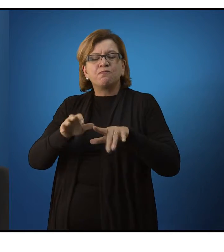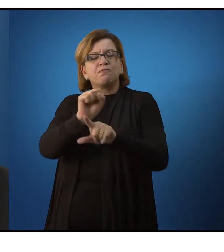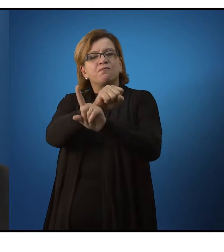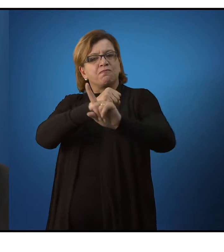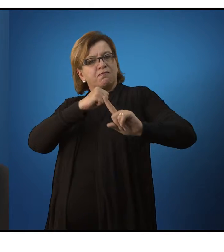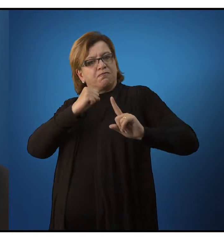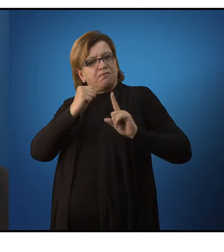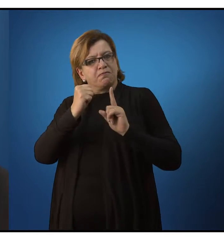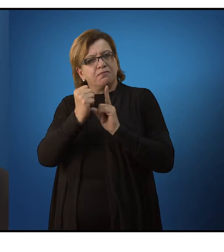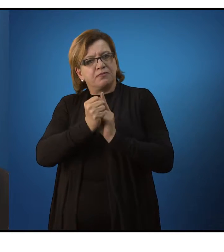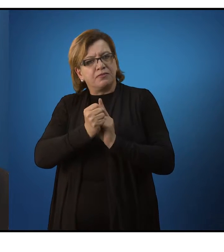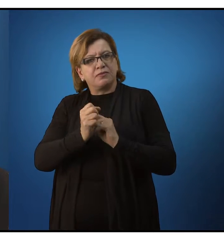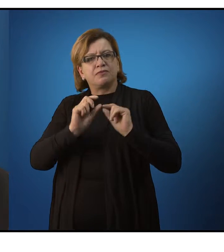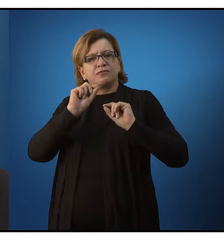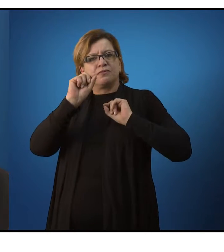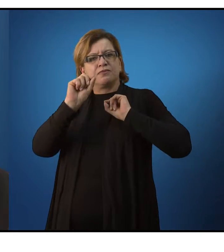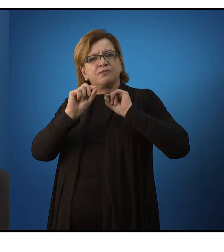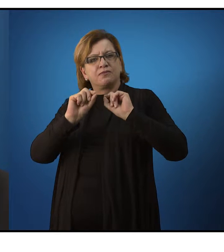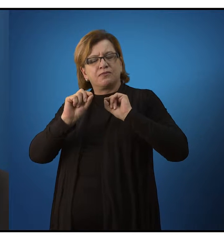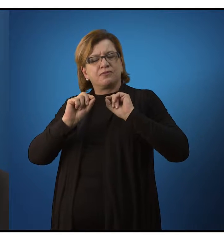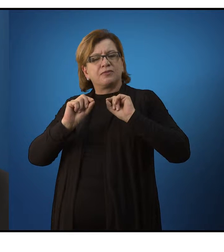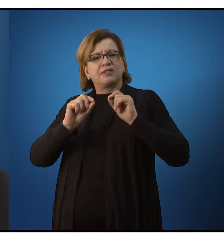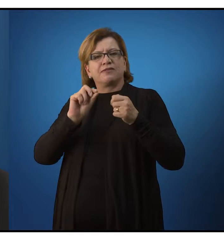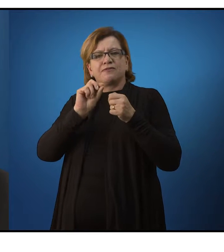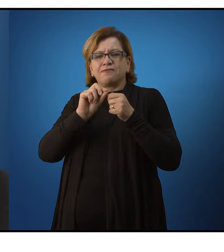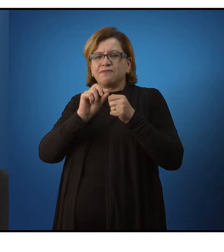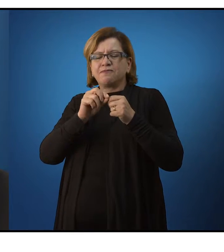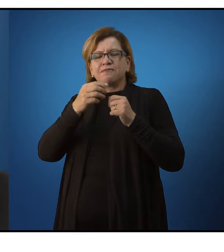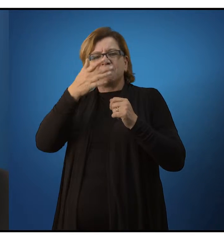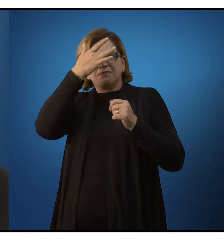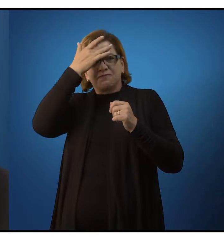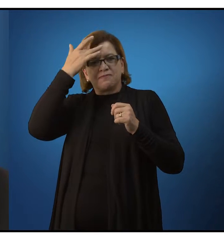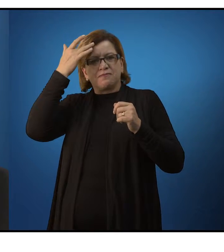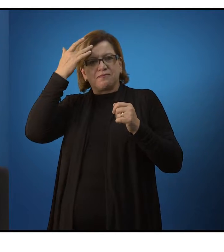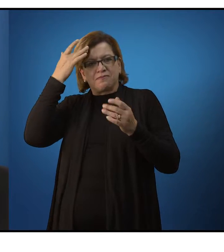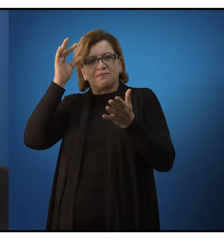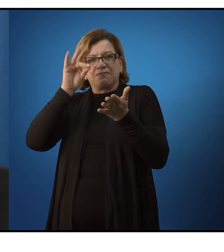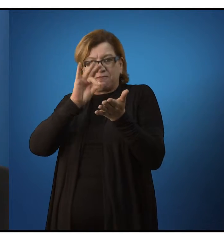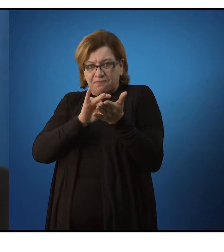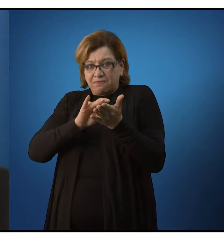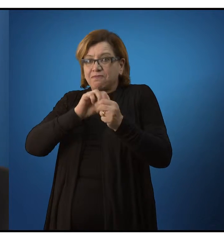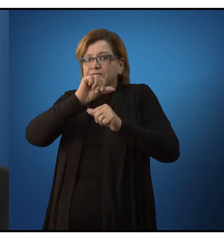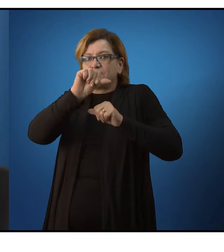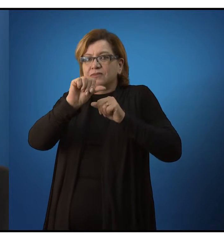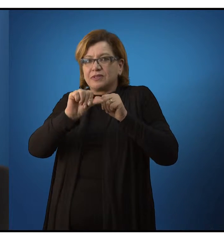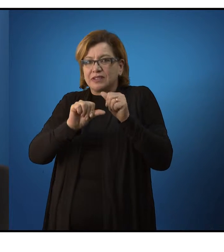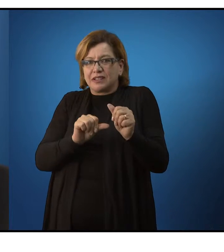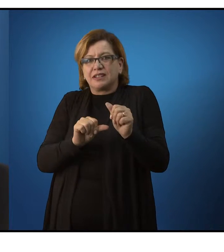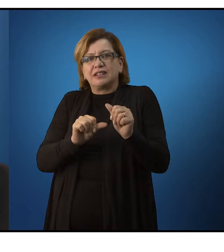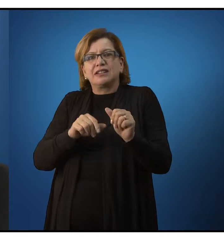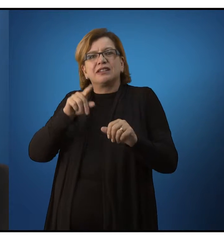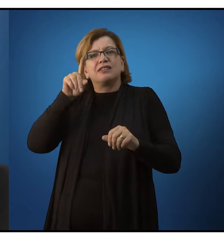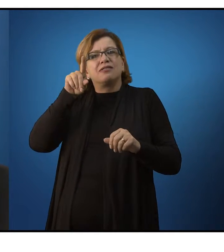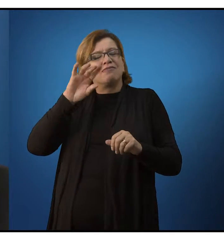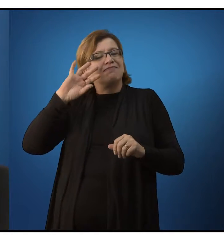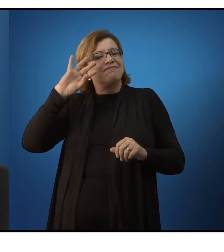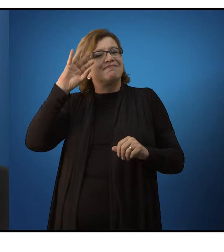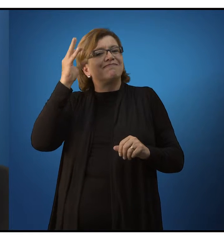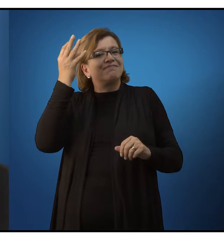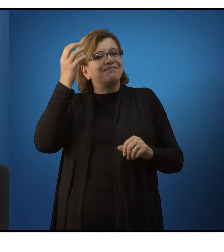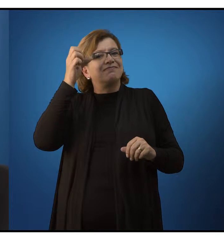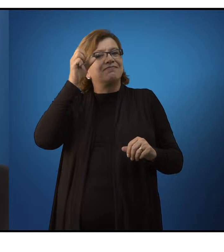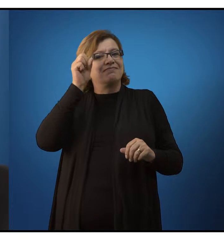O resultado dessa ação do homem sobre a realidade vai se resultar numa síntese,